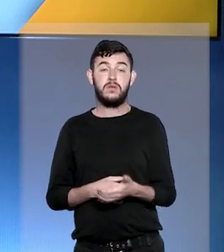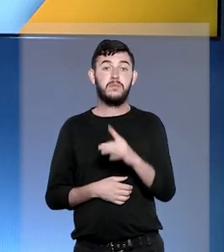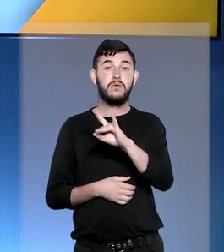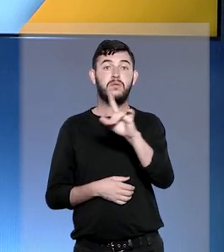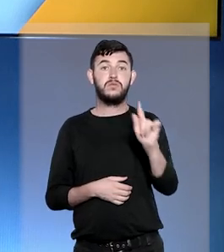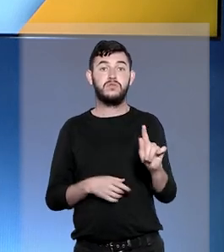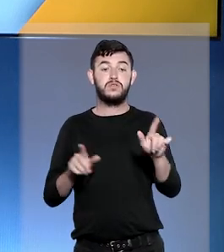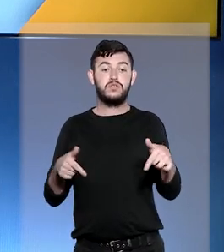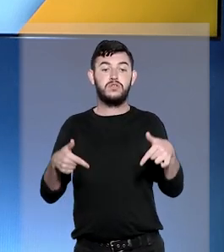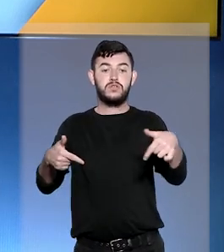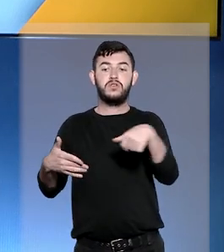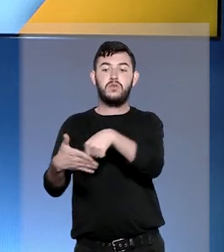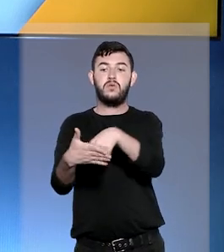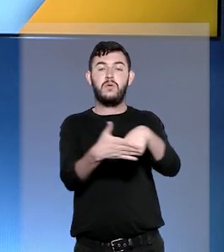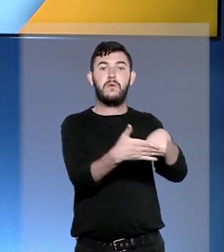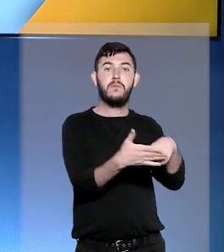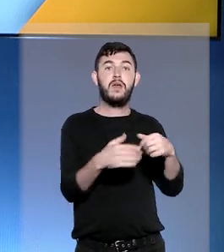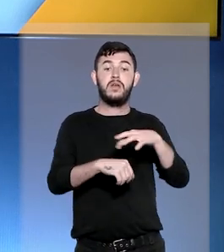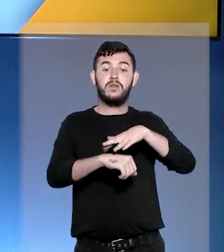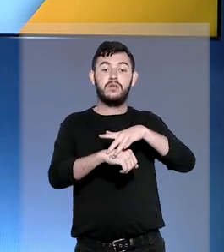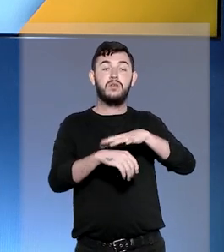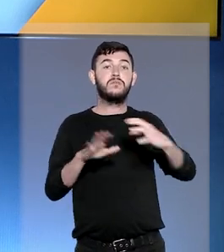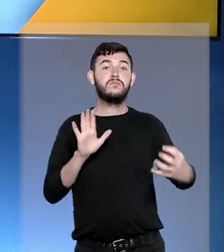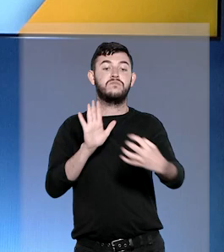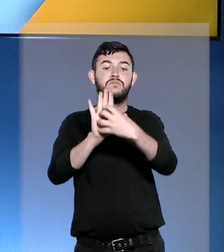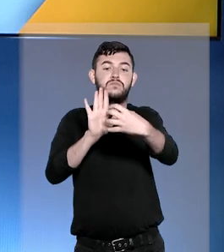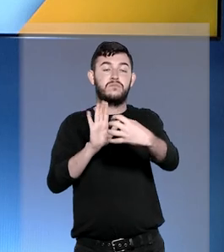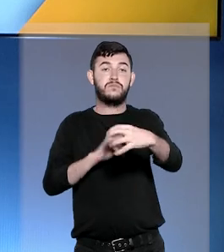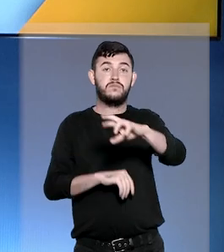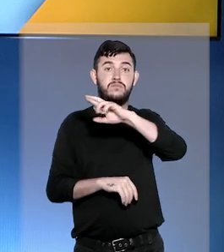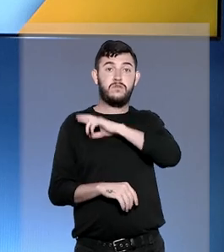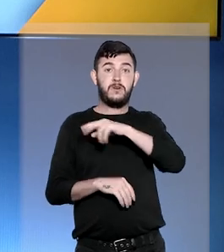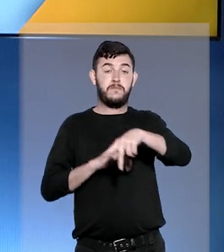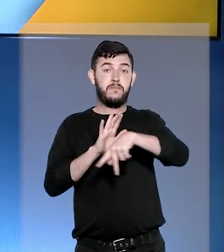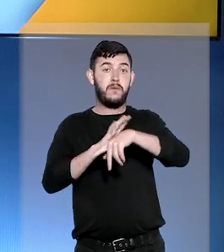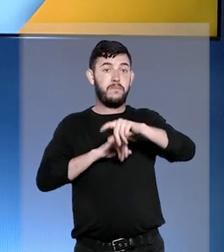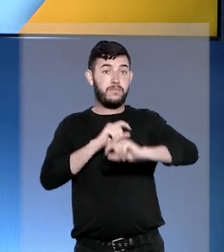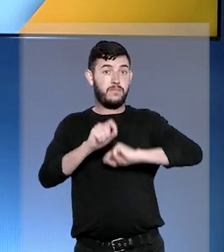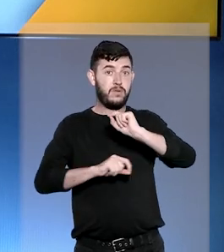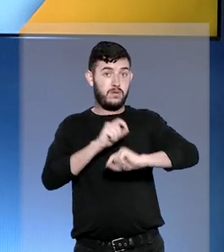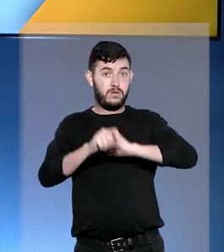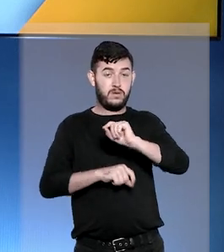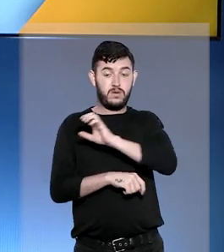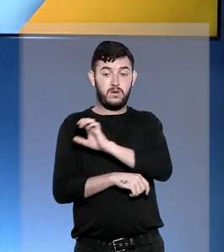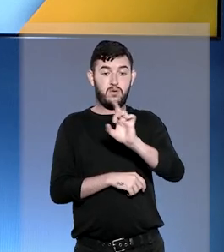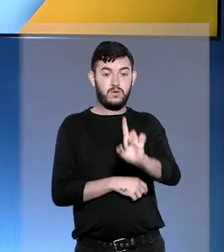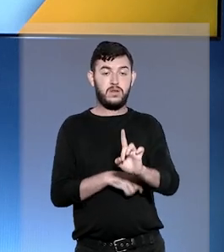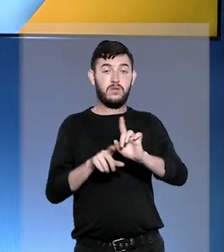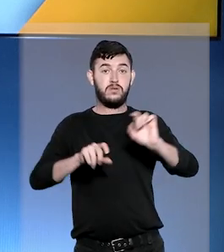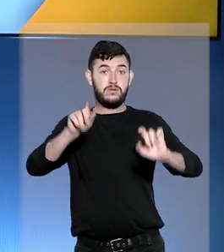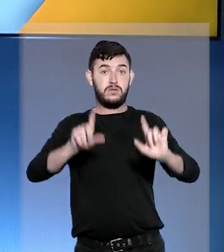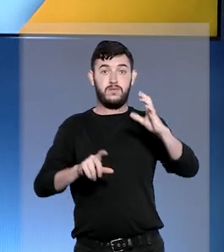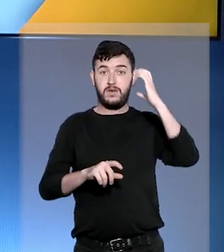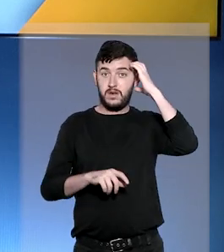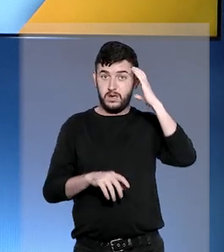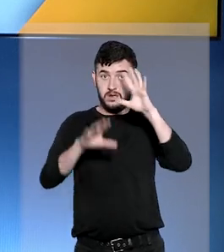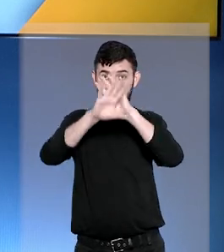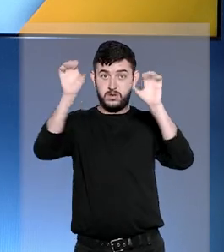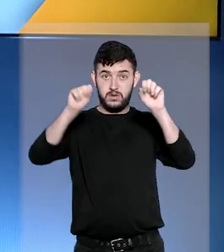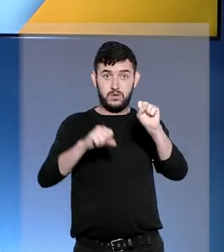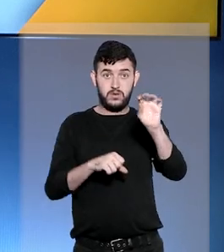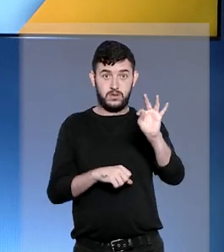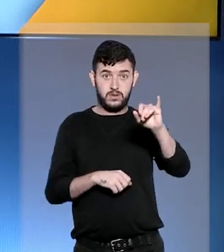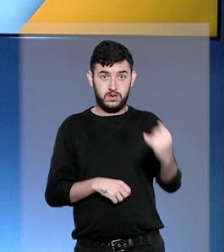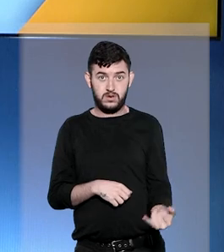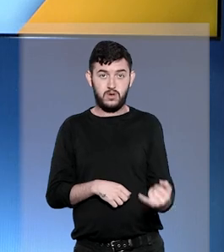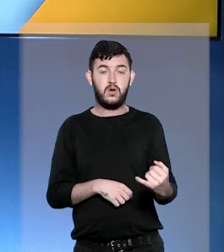Mundial de Combate à AIDS. Produzido pela coordenadoria de TV e rádio do STJ, o programa Último